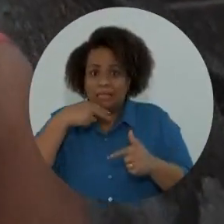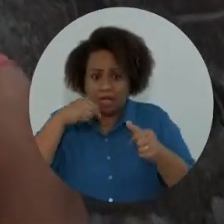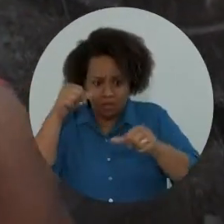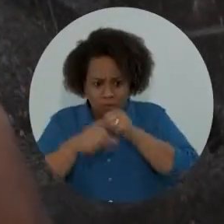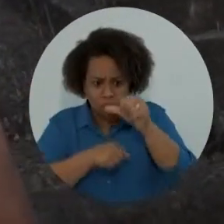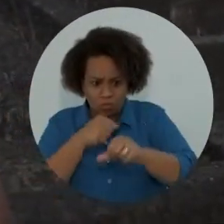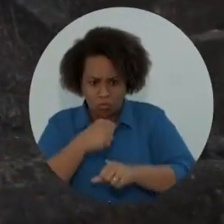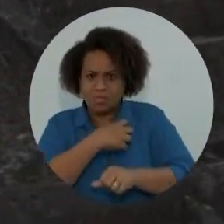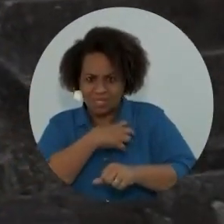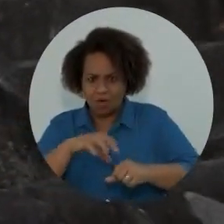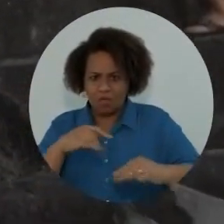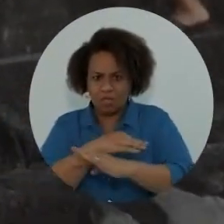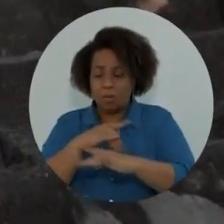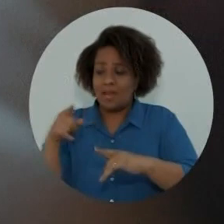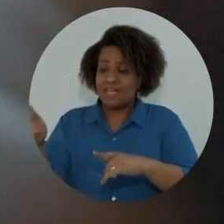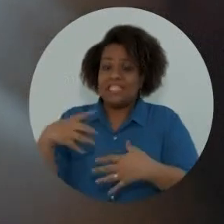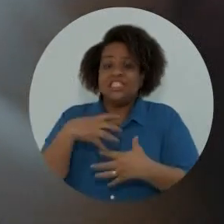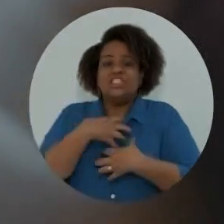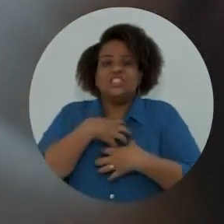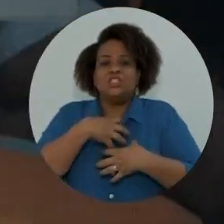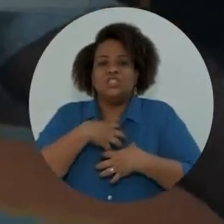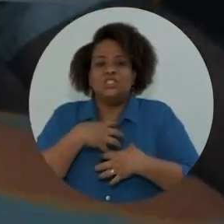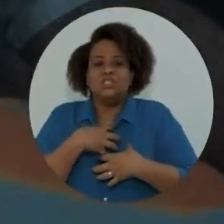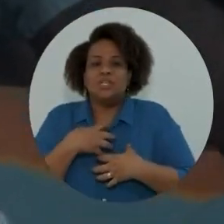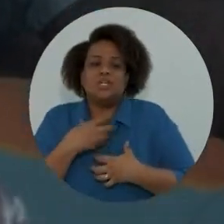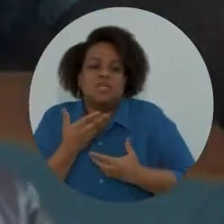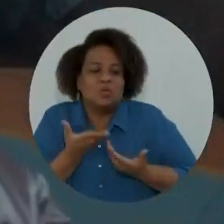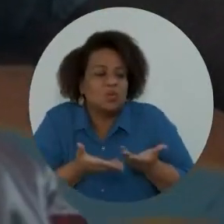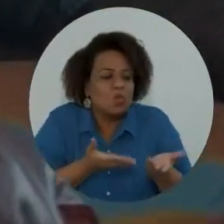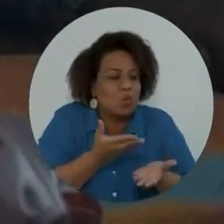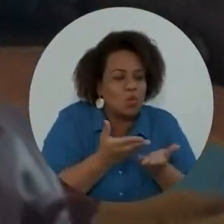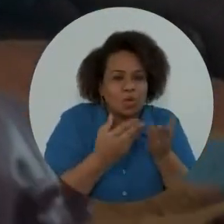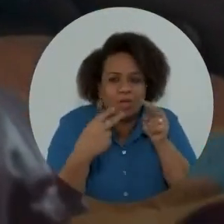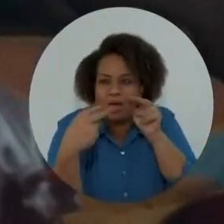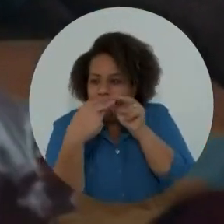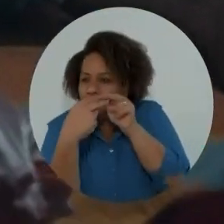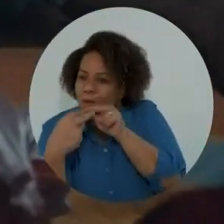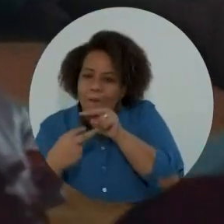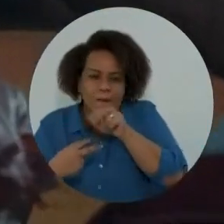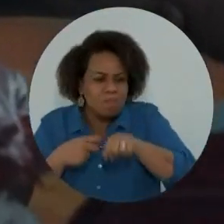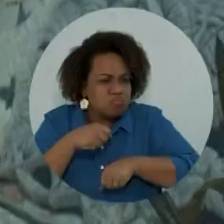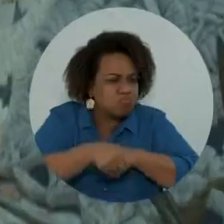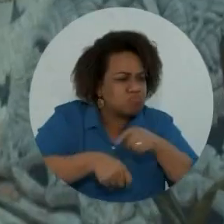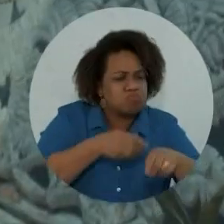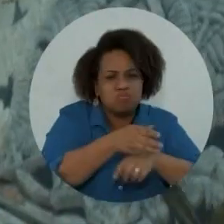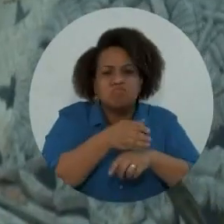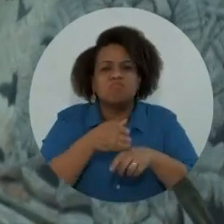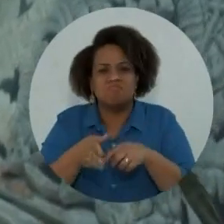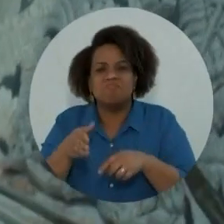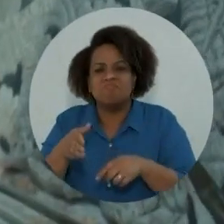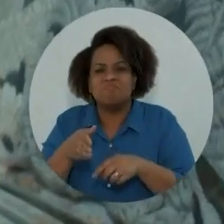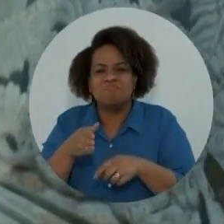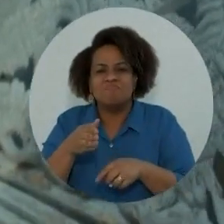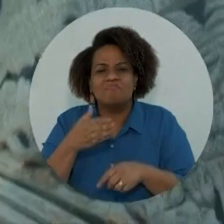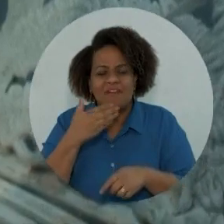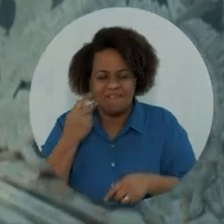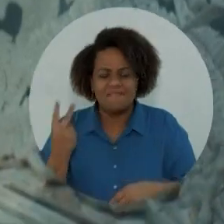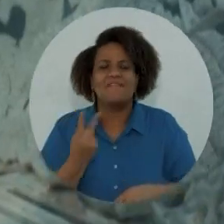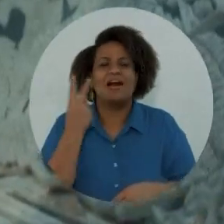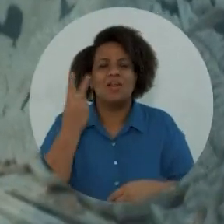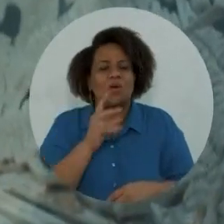Ele mudou o jeito de governar. Cuidou da gente de perto. Olho no olho, pé na lama. Valeu cada voto.